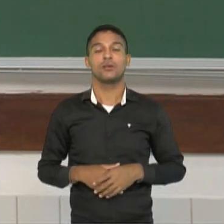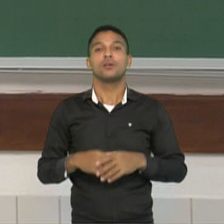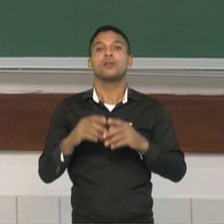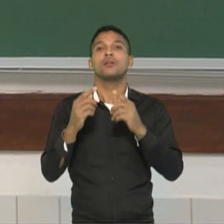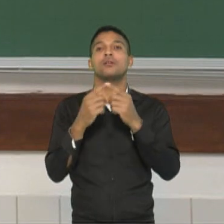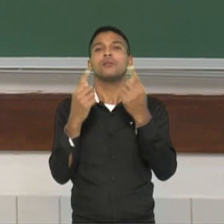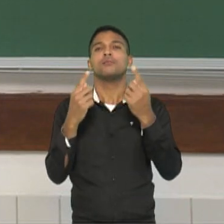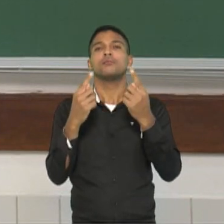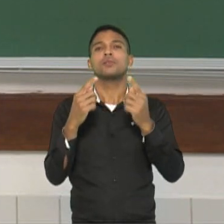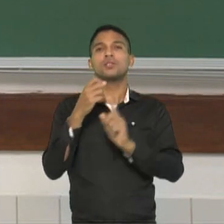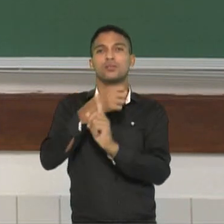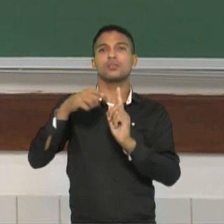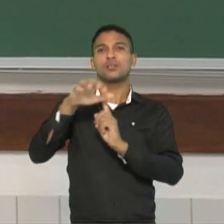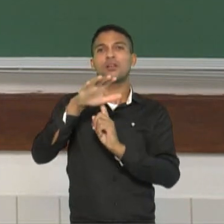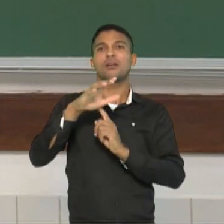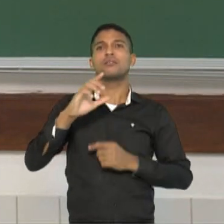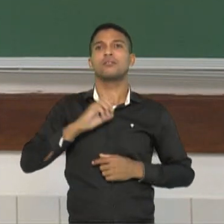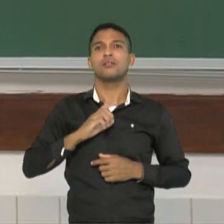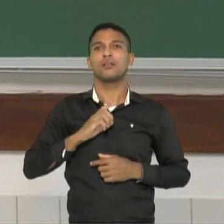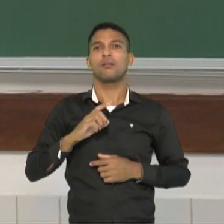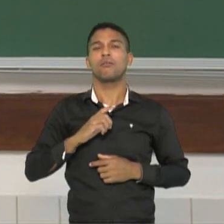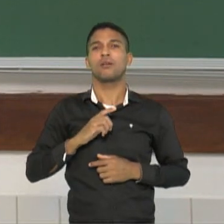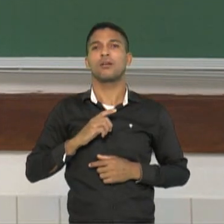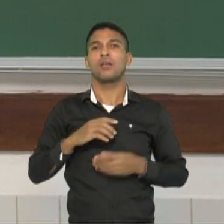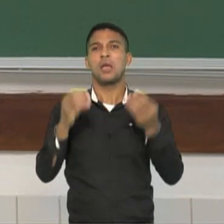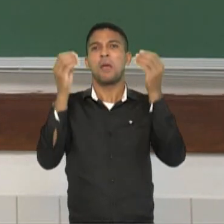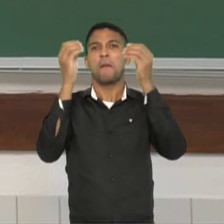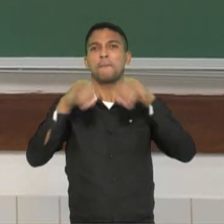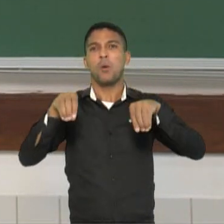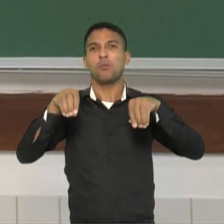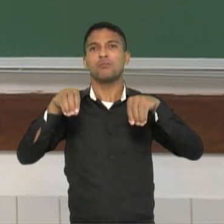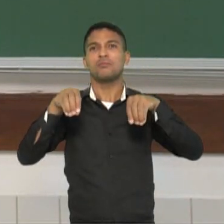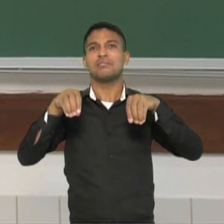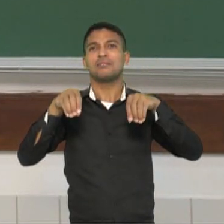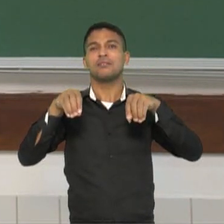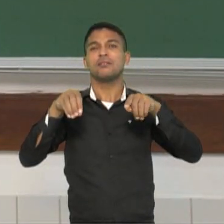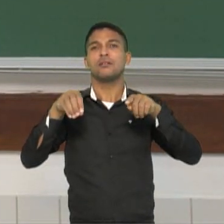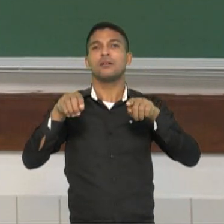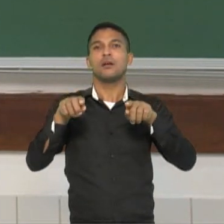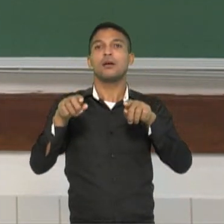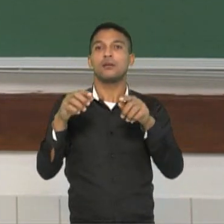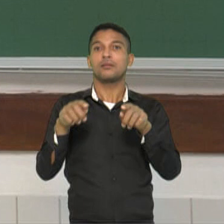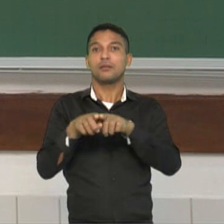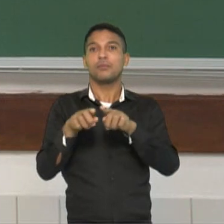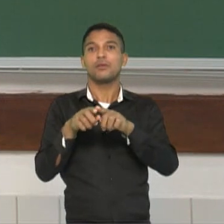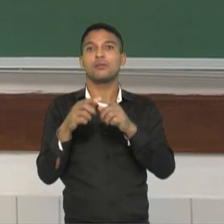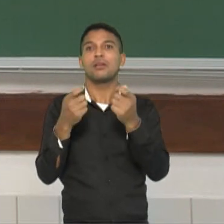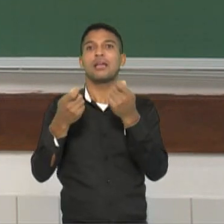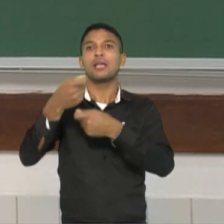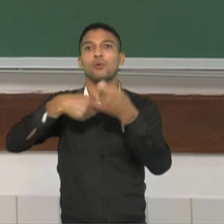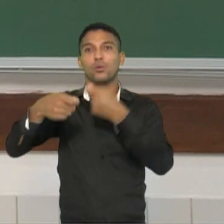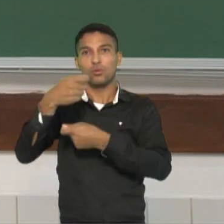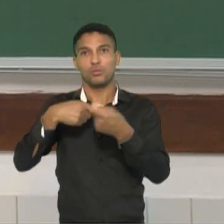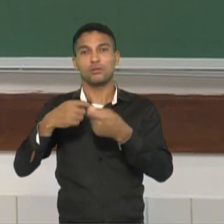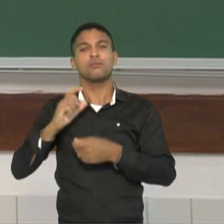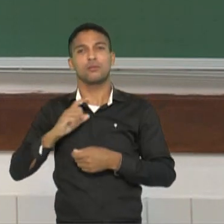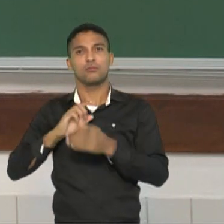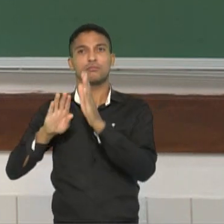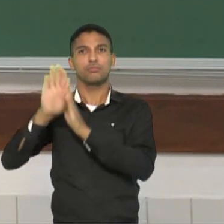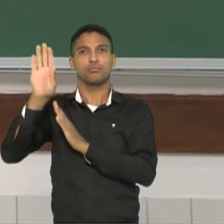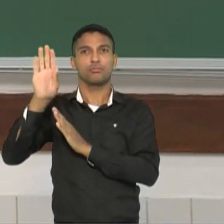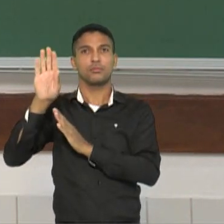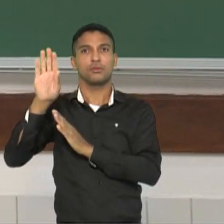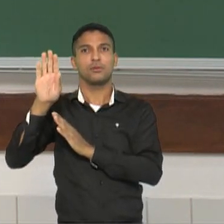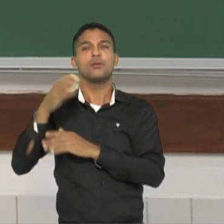econômicos ao longo dessas últimas décadas, nós vamos perceber uma melhora socioeconômica da população brasileira.